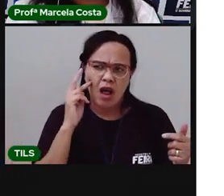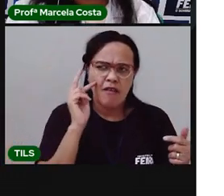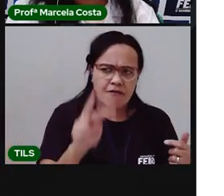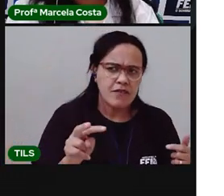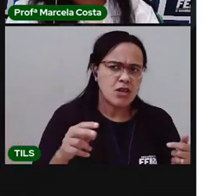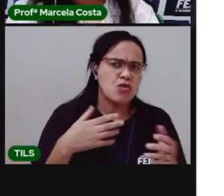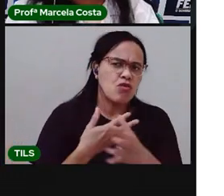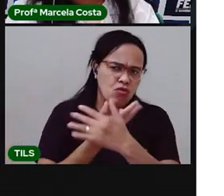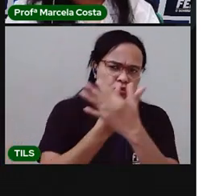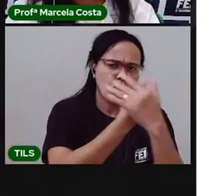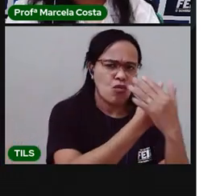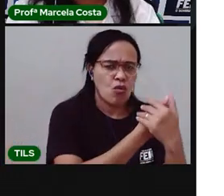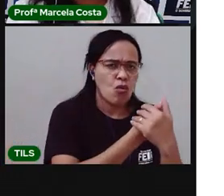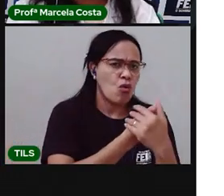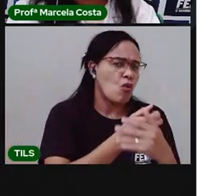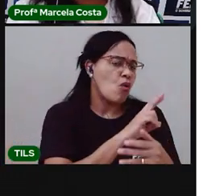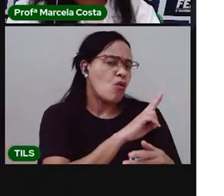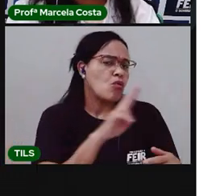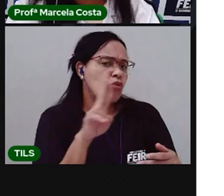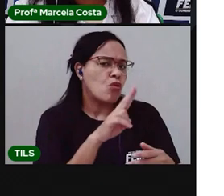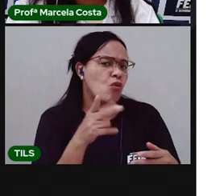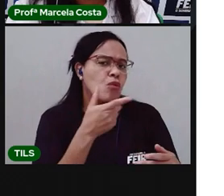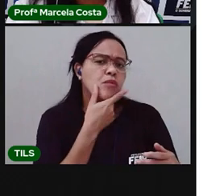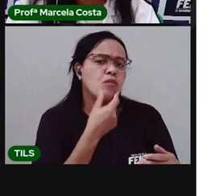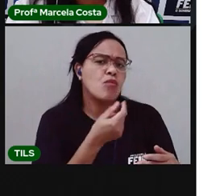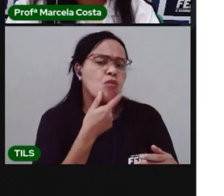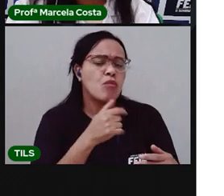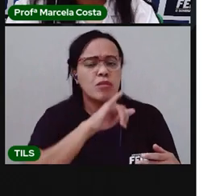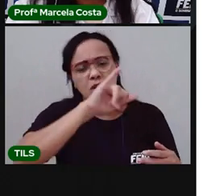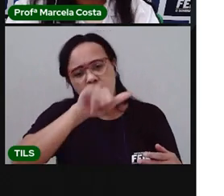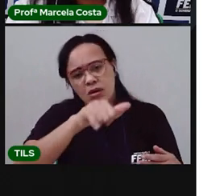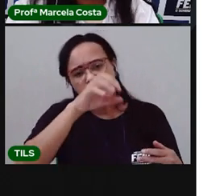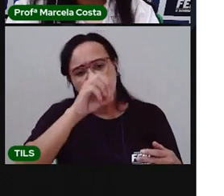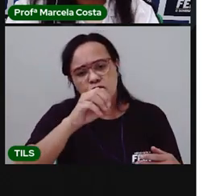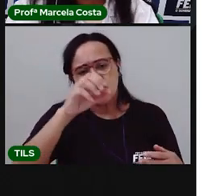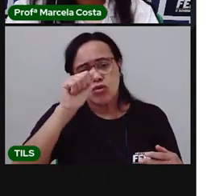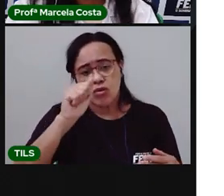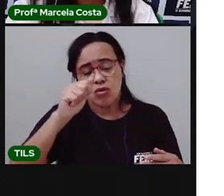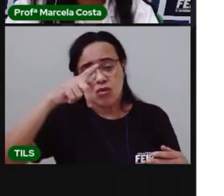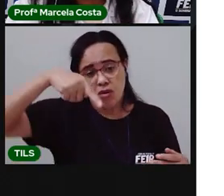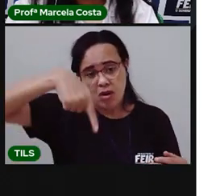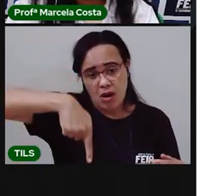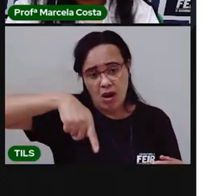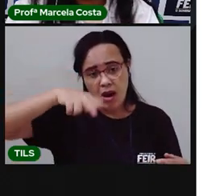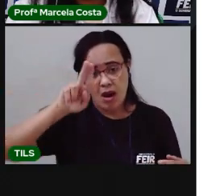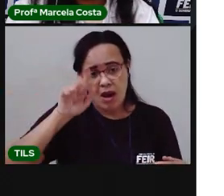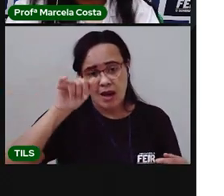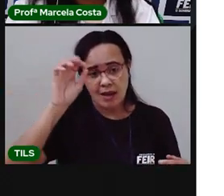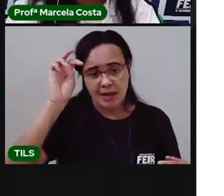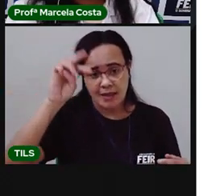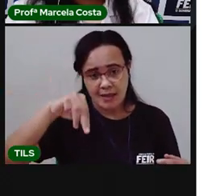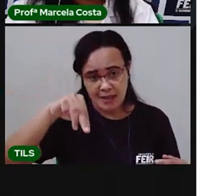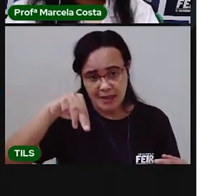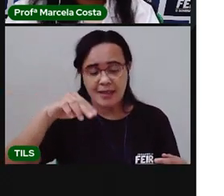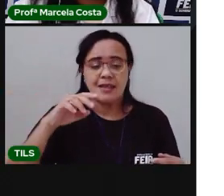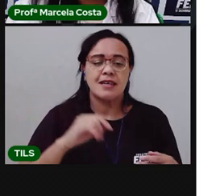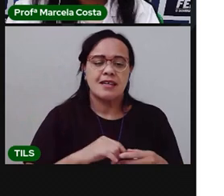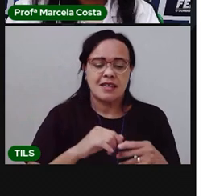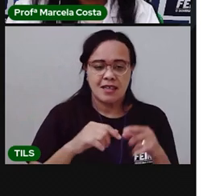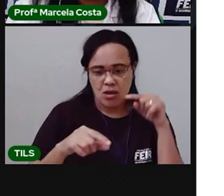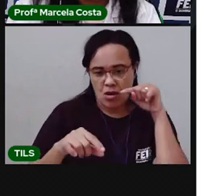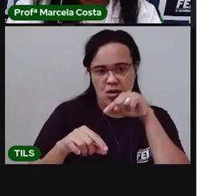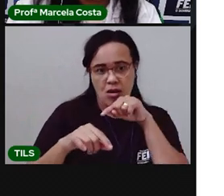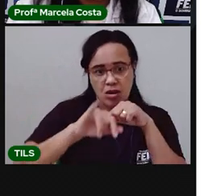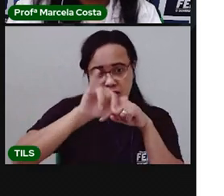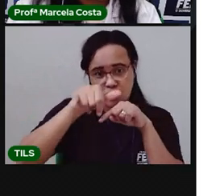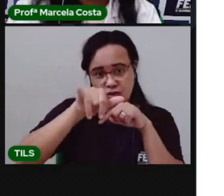pessoa aqui. Circula. Olha, veja que está começando com a letra J. O J já